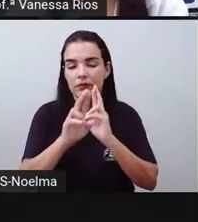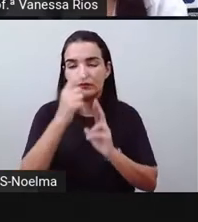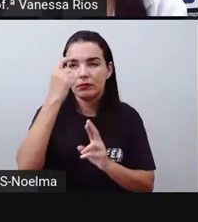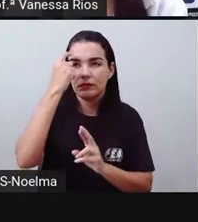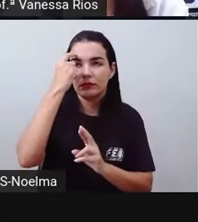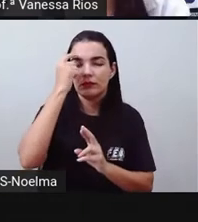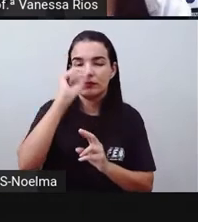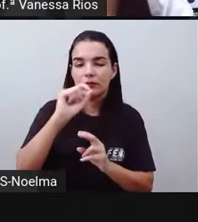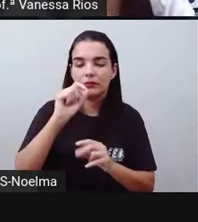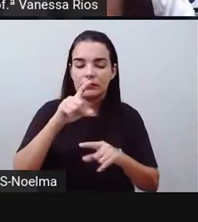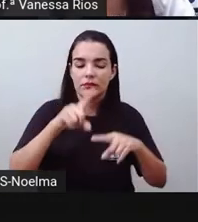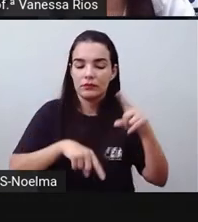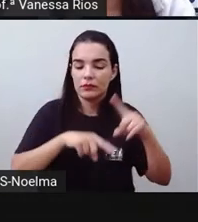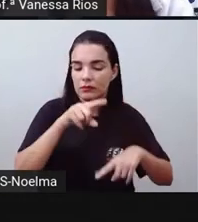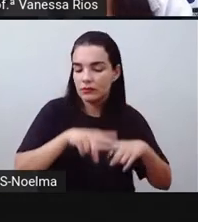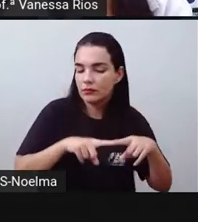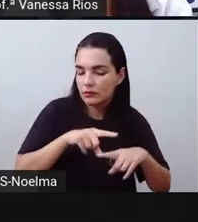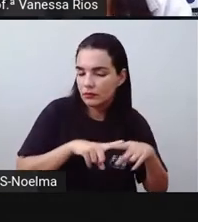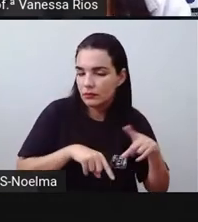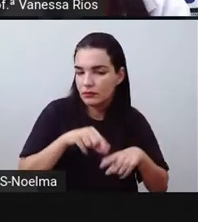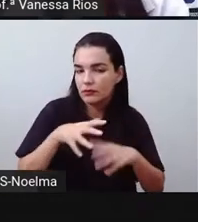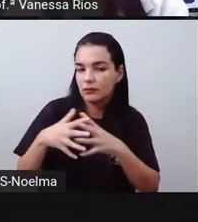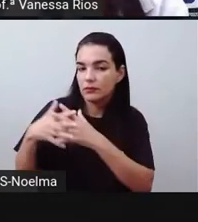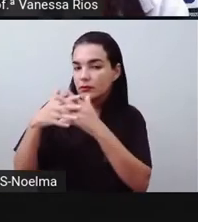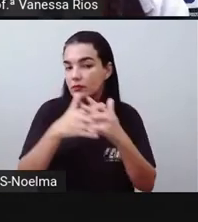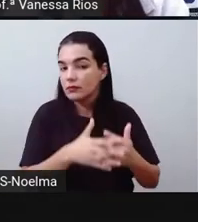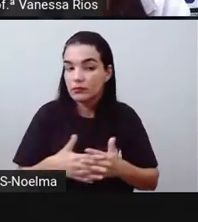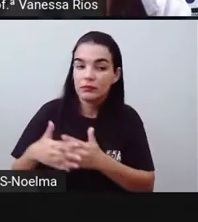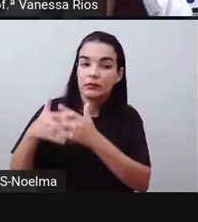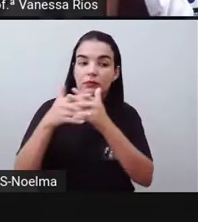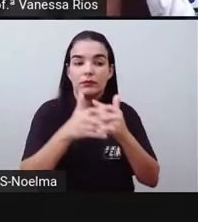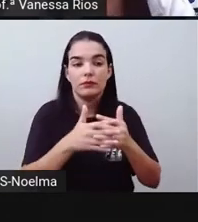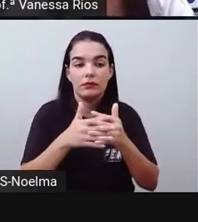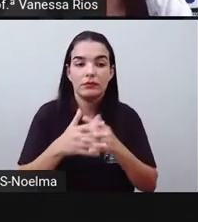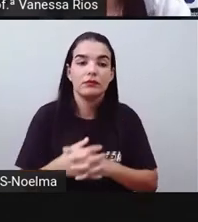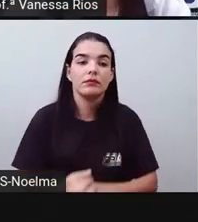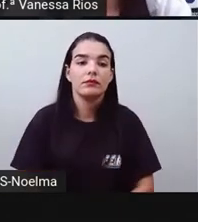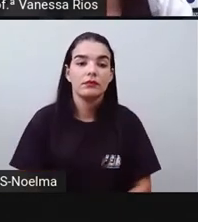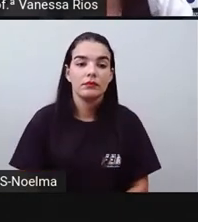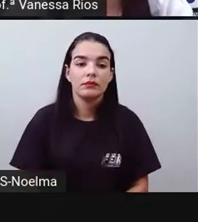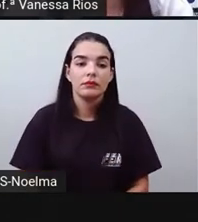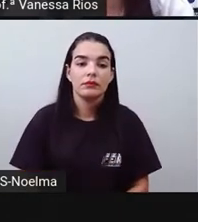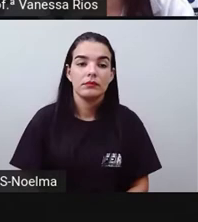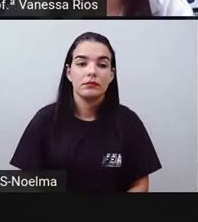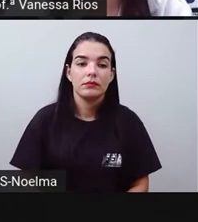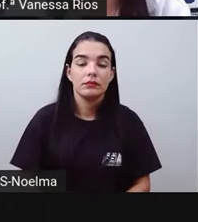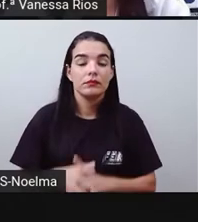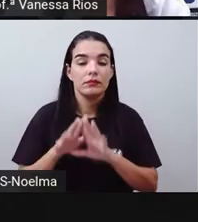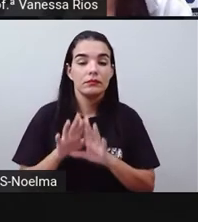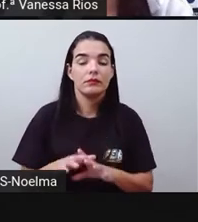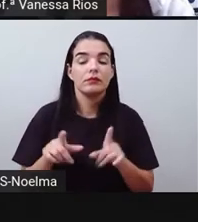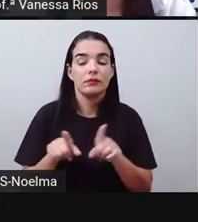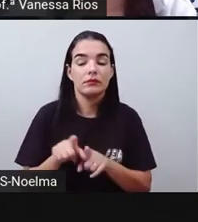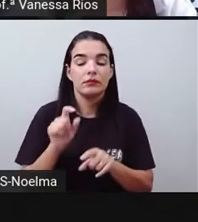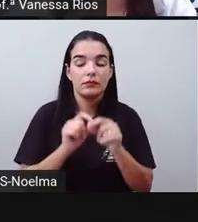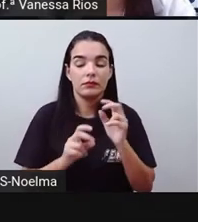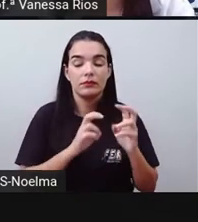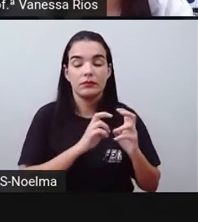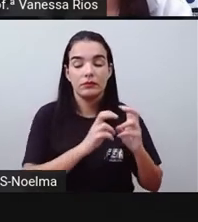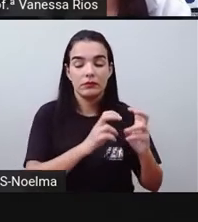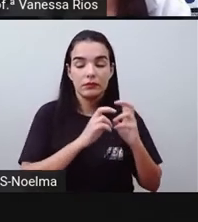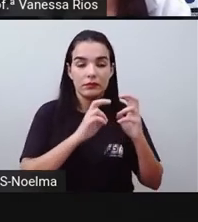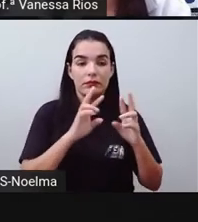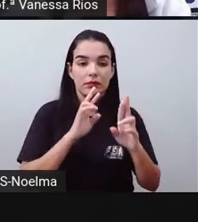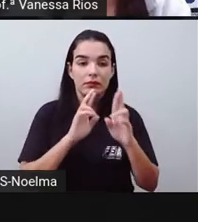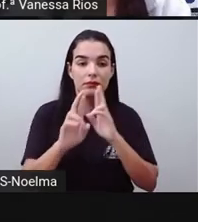transportar cargas, né? Em transportar grandes produções. Mas o transporte rodoviário, ele é utilizado